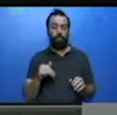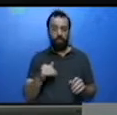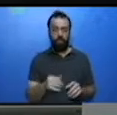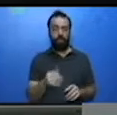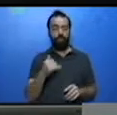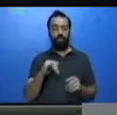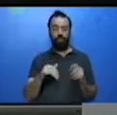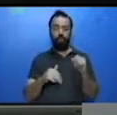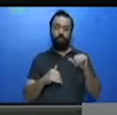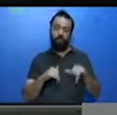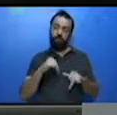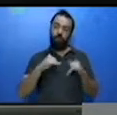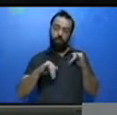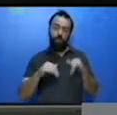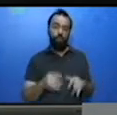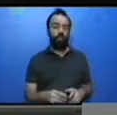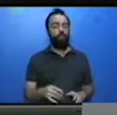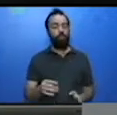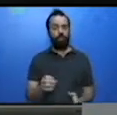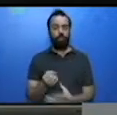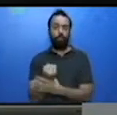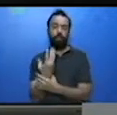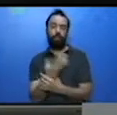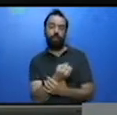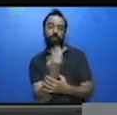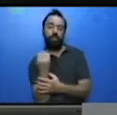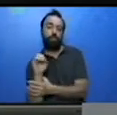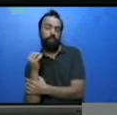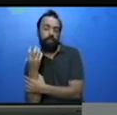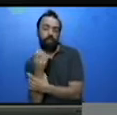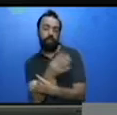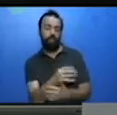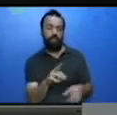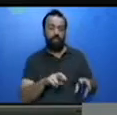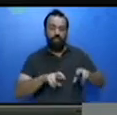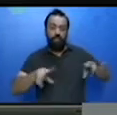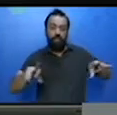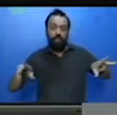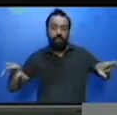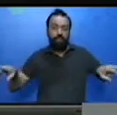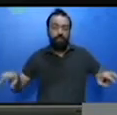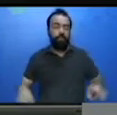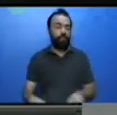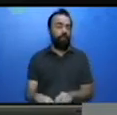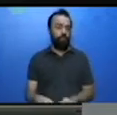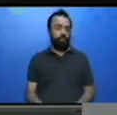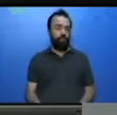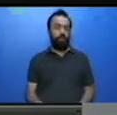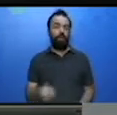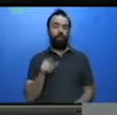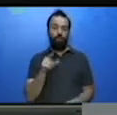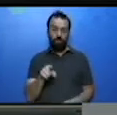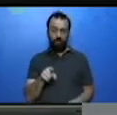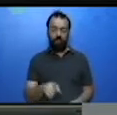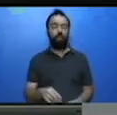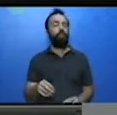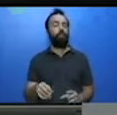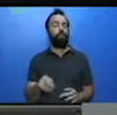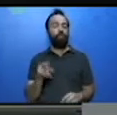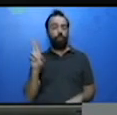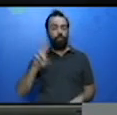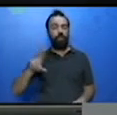o orégano, o tomilho, que vocês deverão utilizar para realizar os próximos